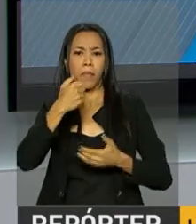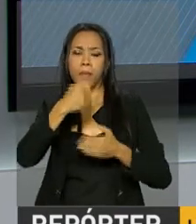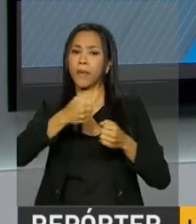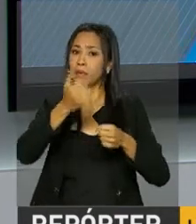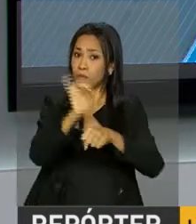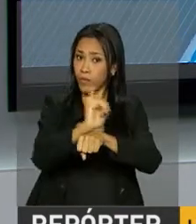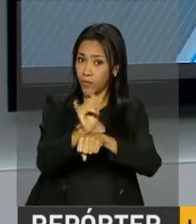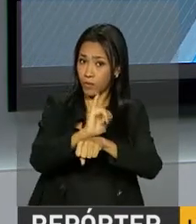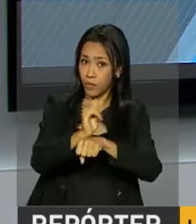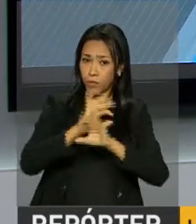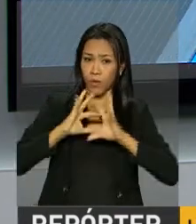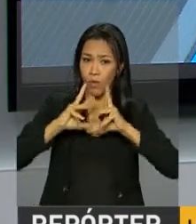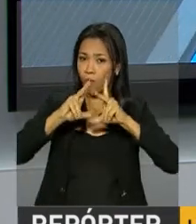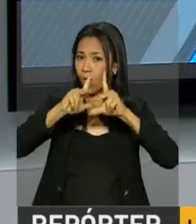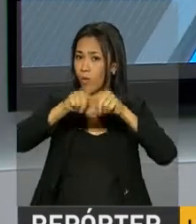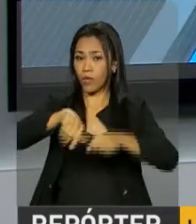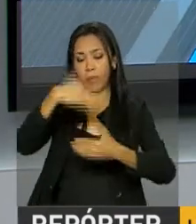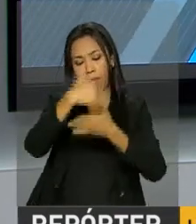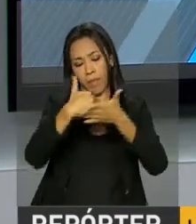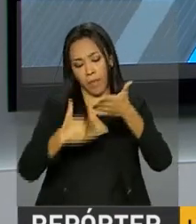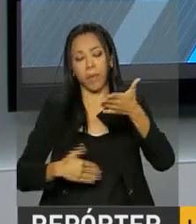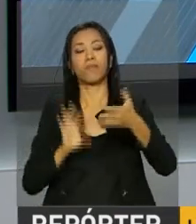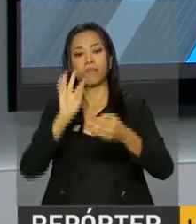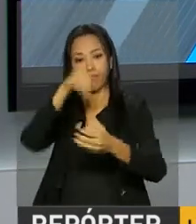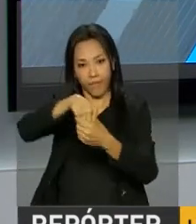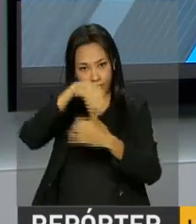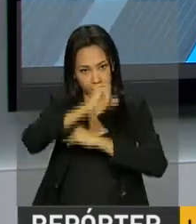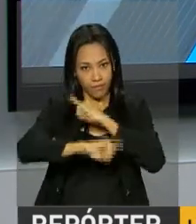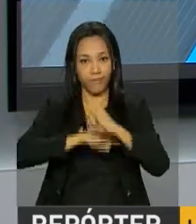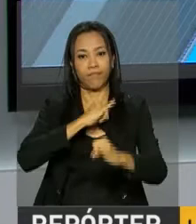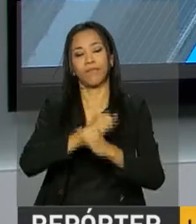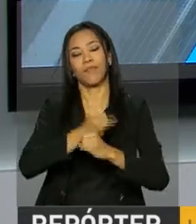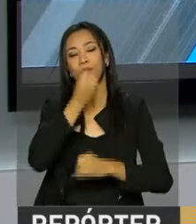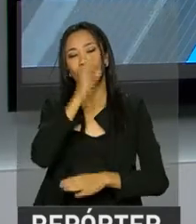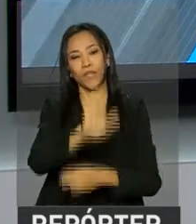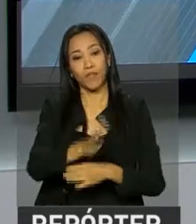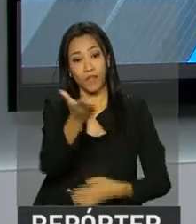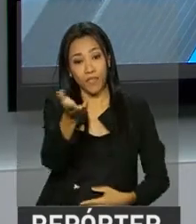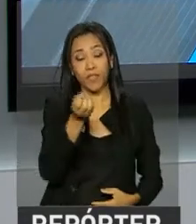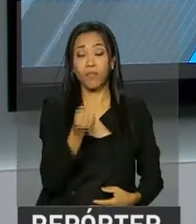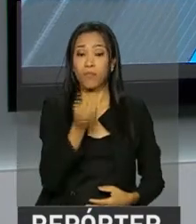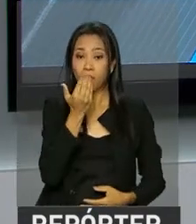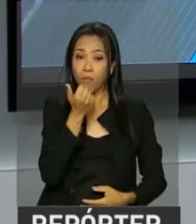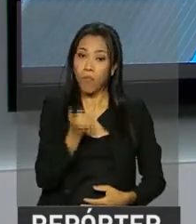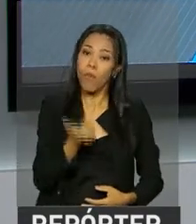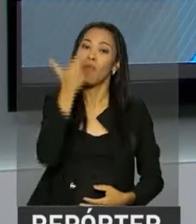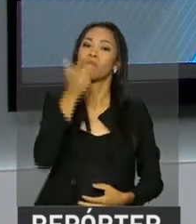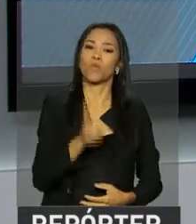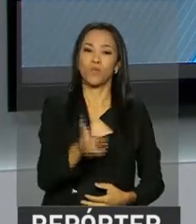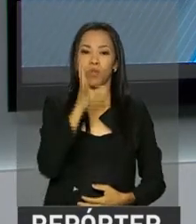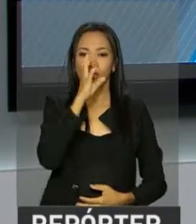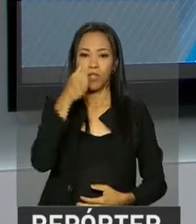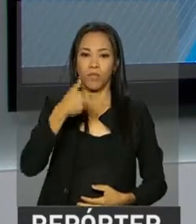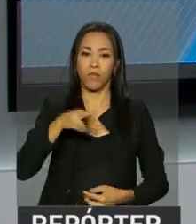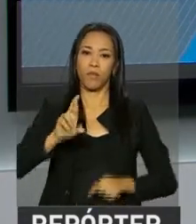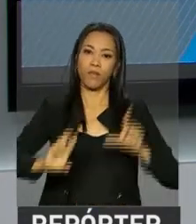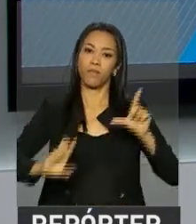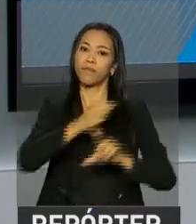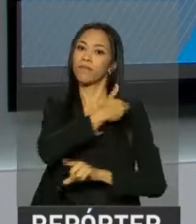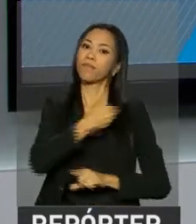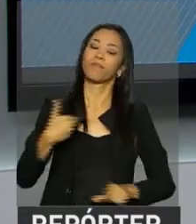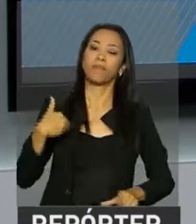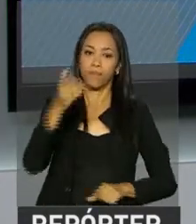no YouTube. Toda a programação também está na internet. Uma boa tarde para você, um bom almoço e continue com a gente aqui na NBR,